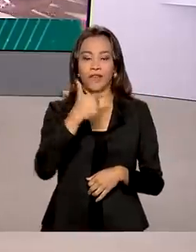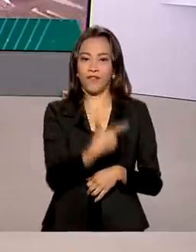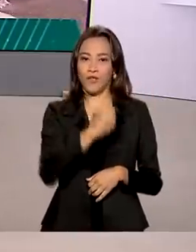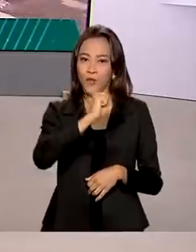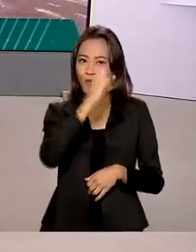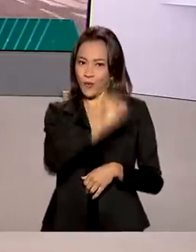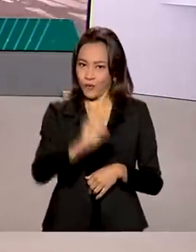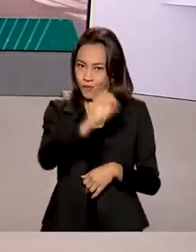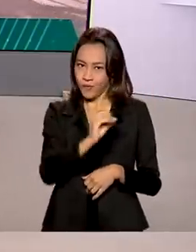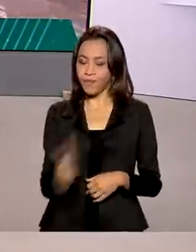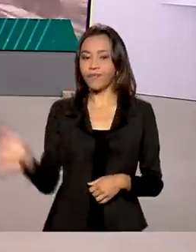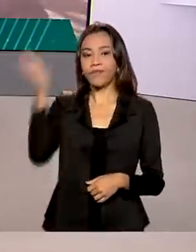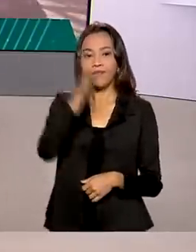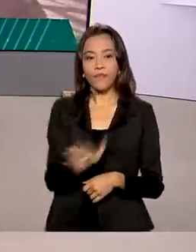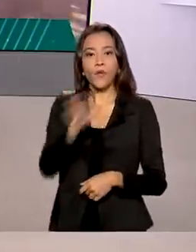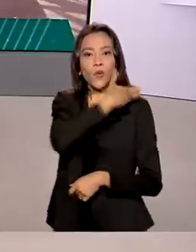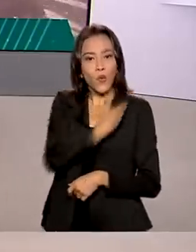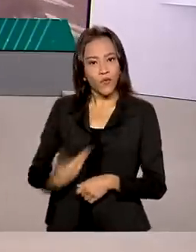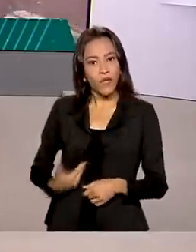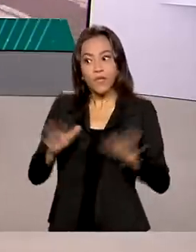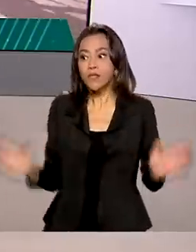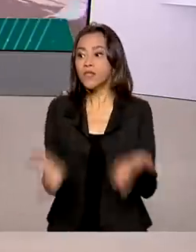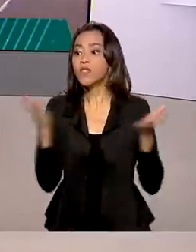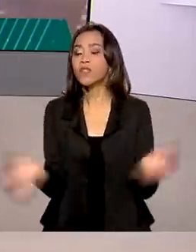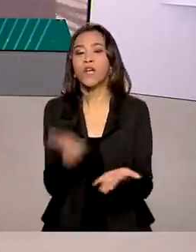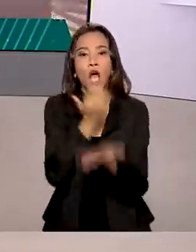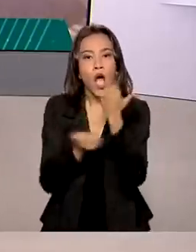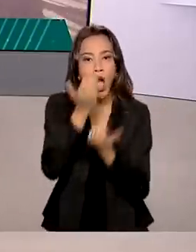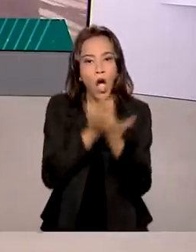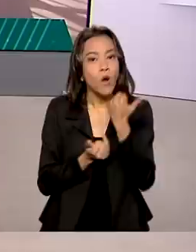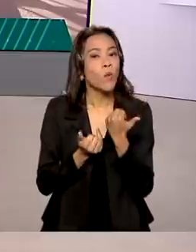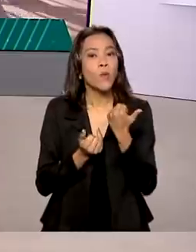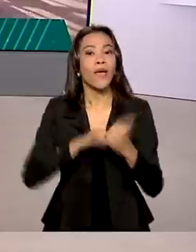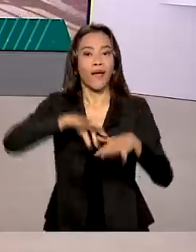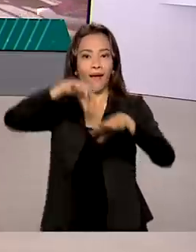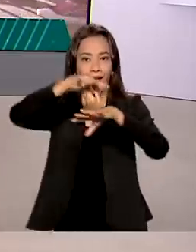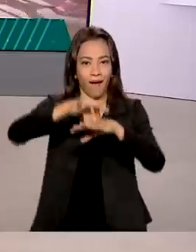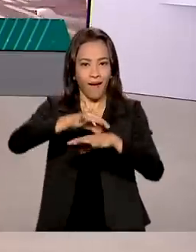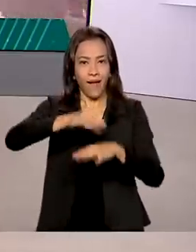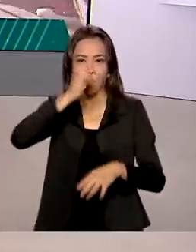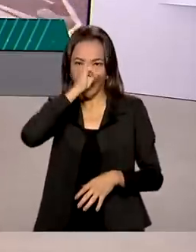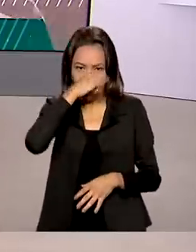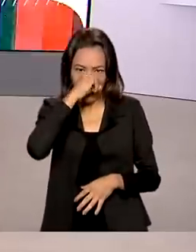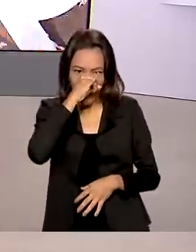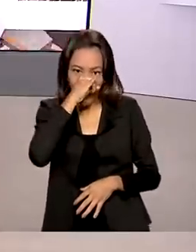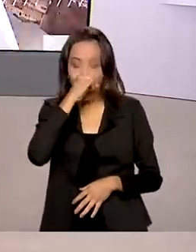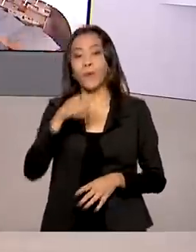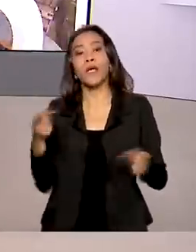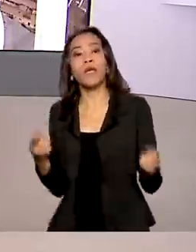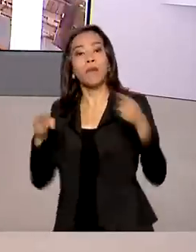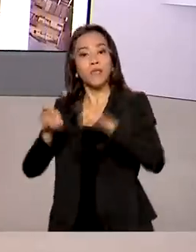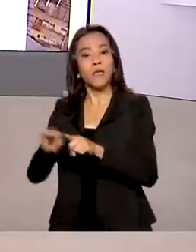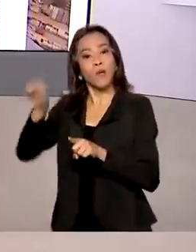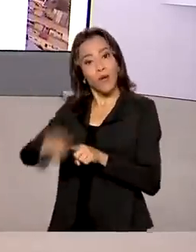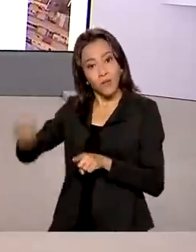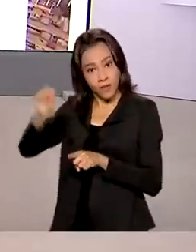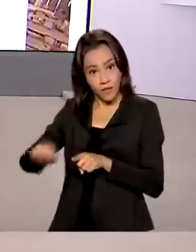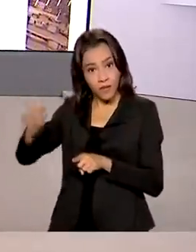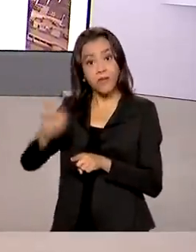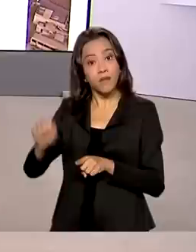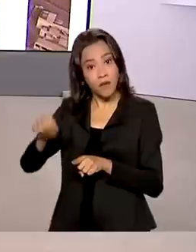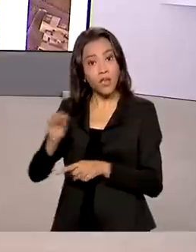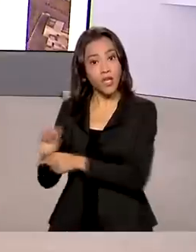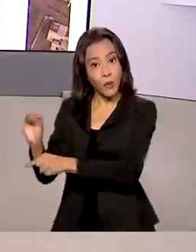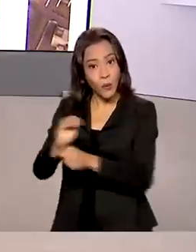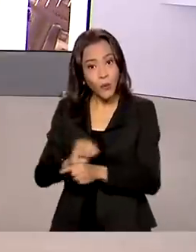governo está incentivando o consumo de carne de porco em parceria com a Associação Brasileira de Criadores de Suínos. A